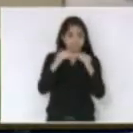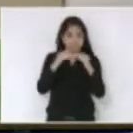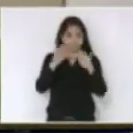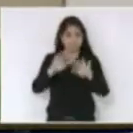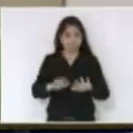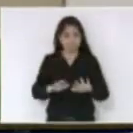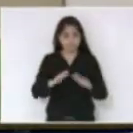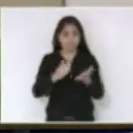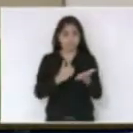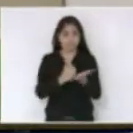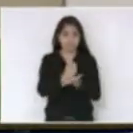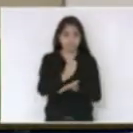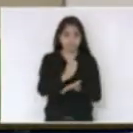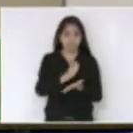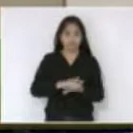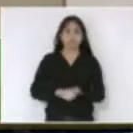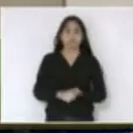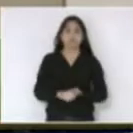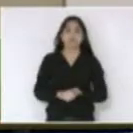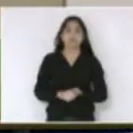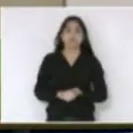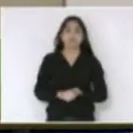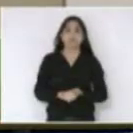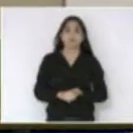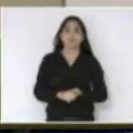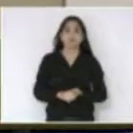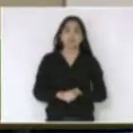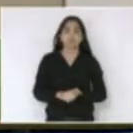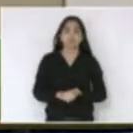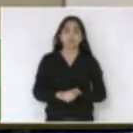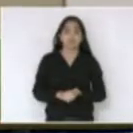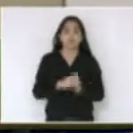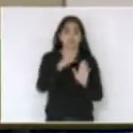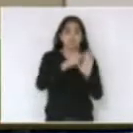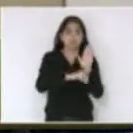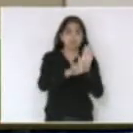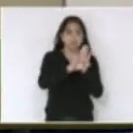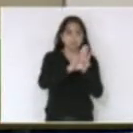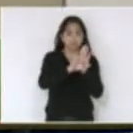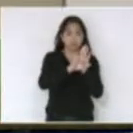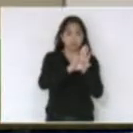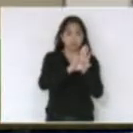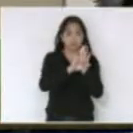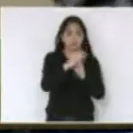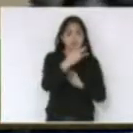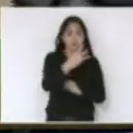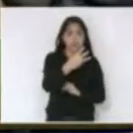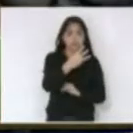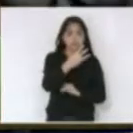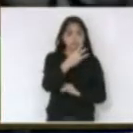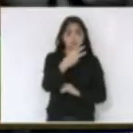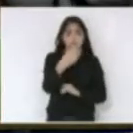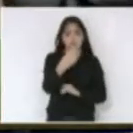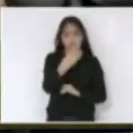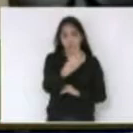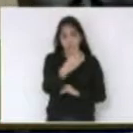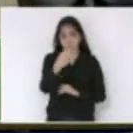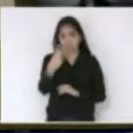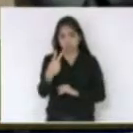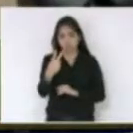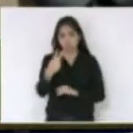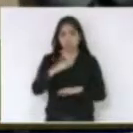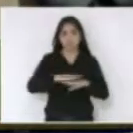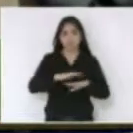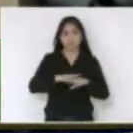permaneça como está aprovado. Projeto de lei 342.9 de